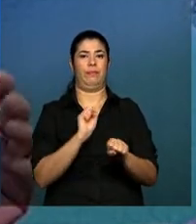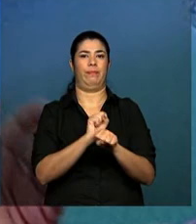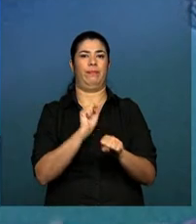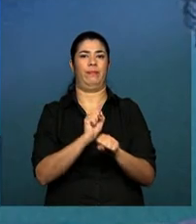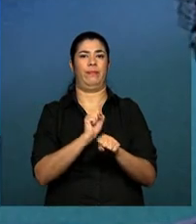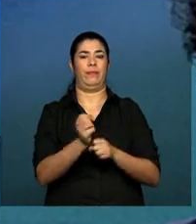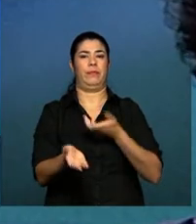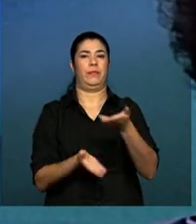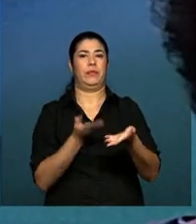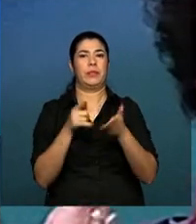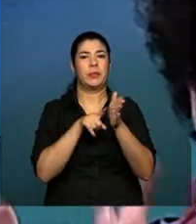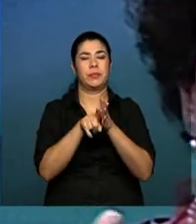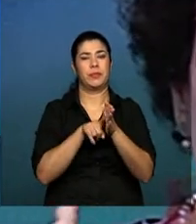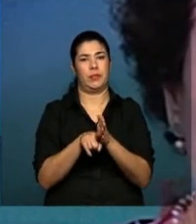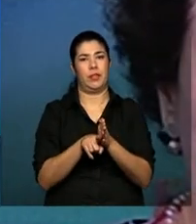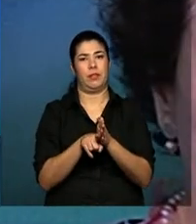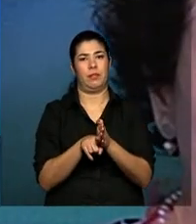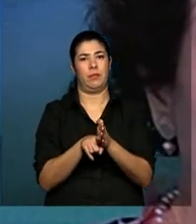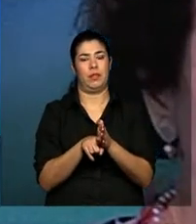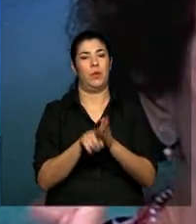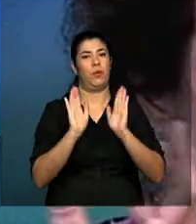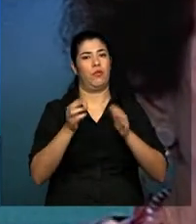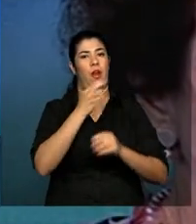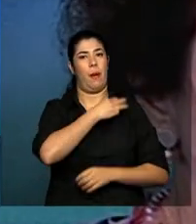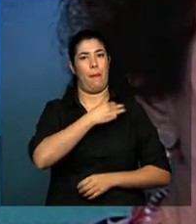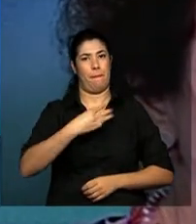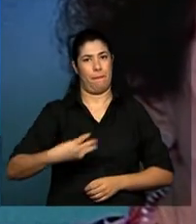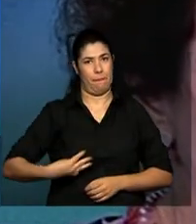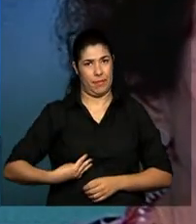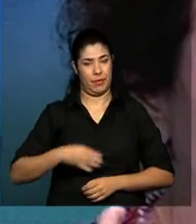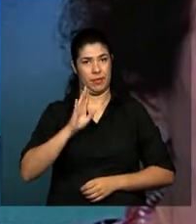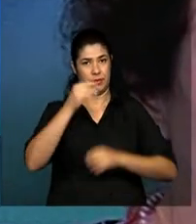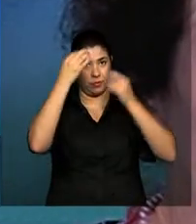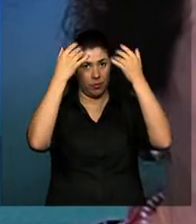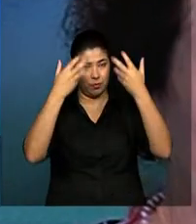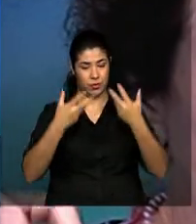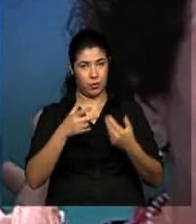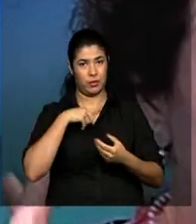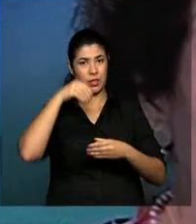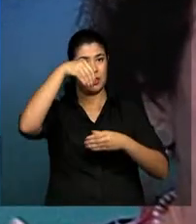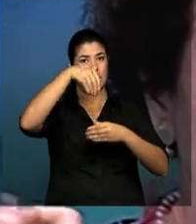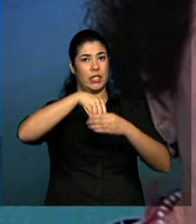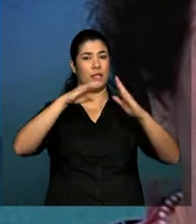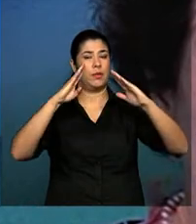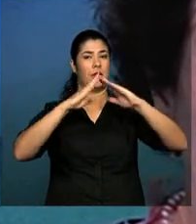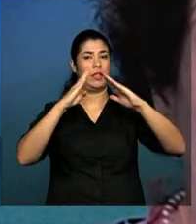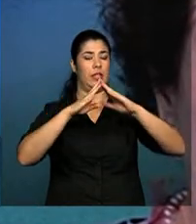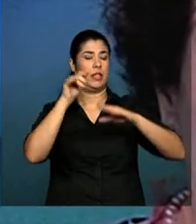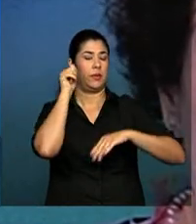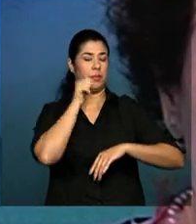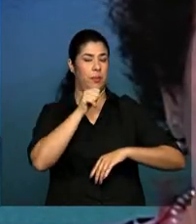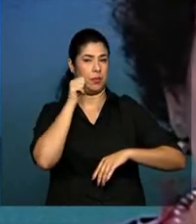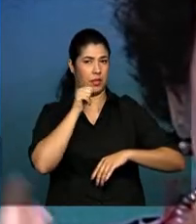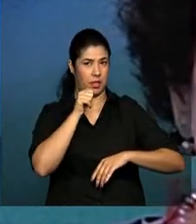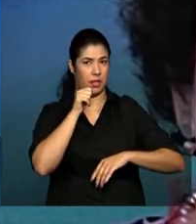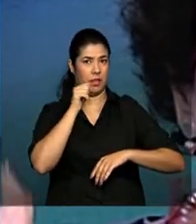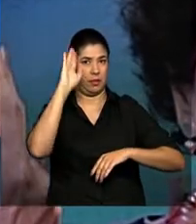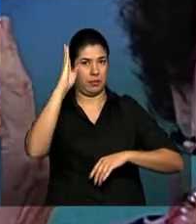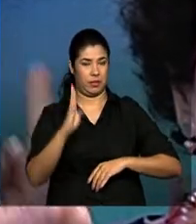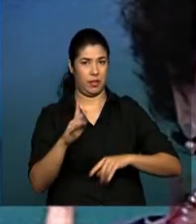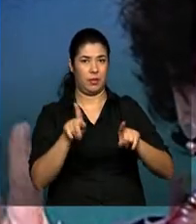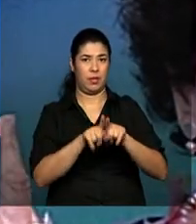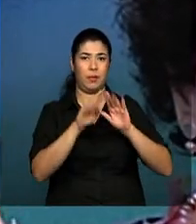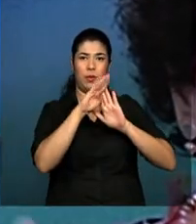disso, e já disse a ministra, na Casa da Mulher Brasileira e dentro do Mulher Viver Sem Violência, é